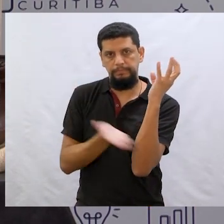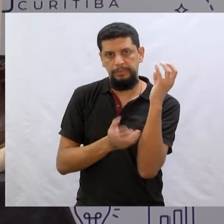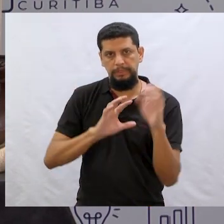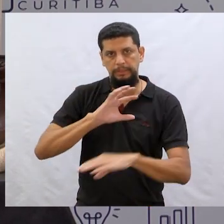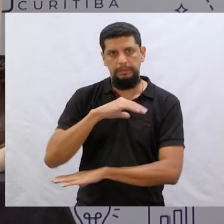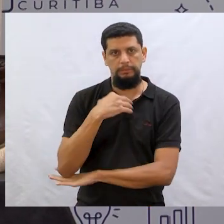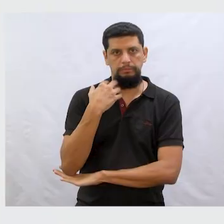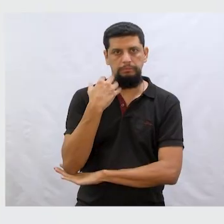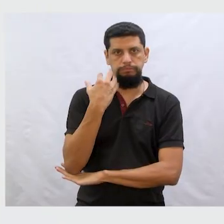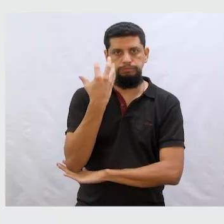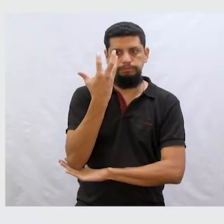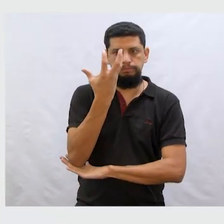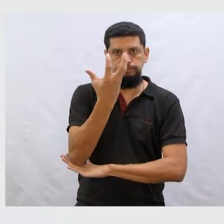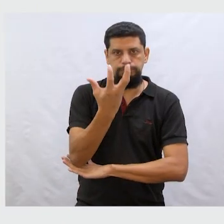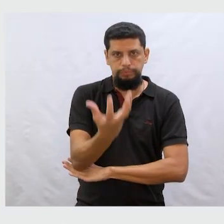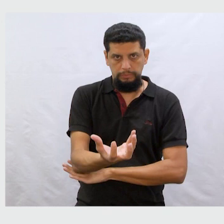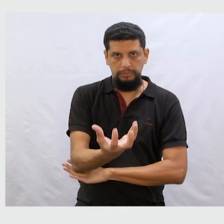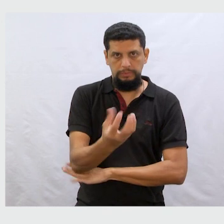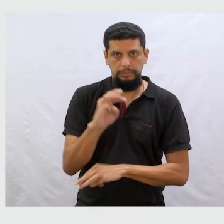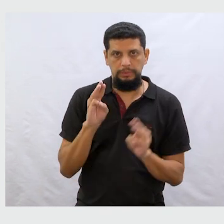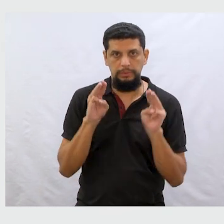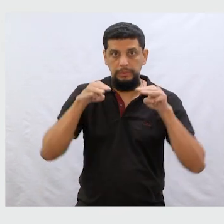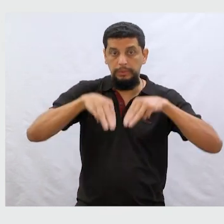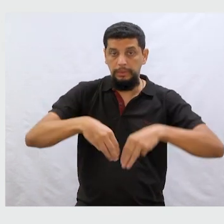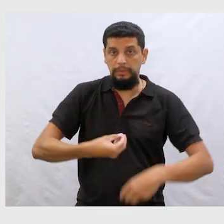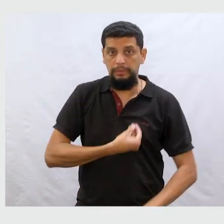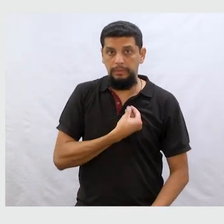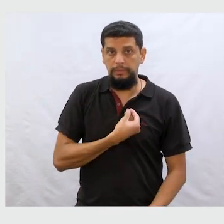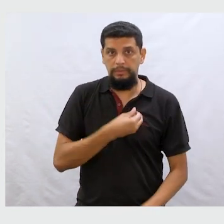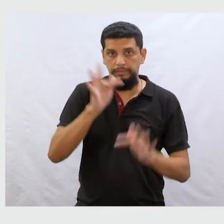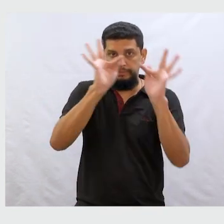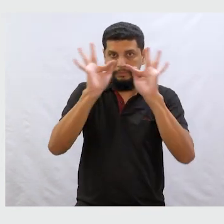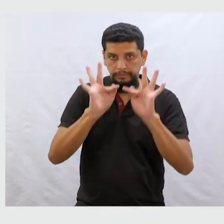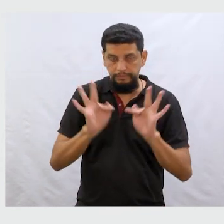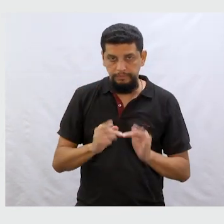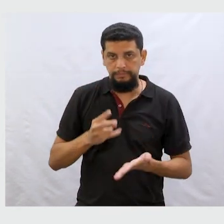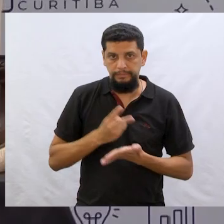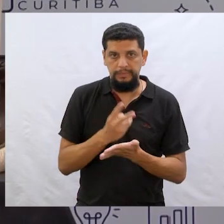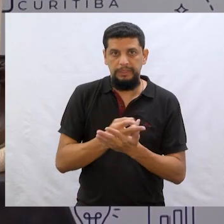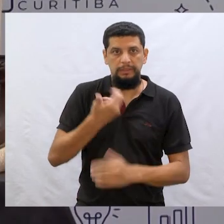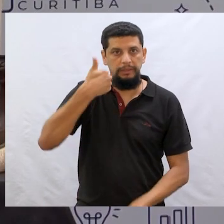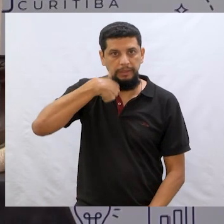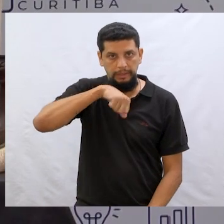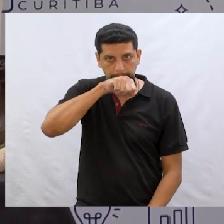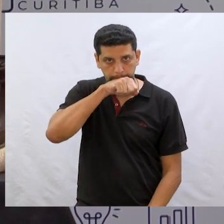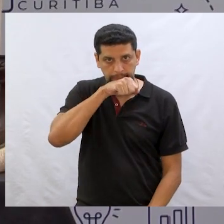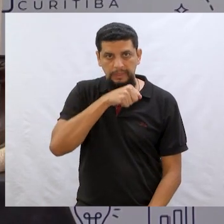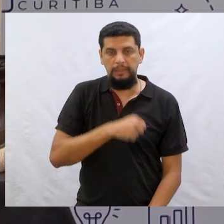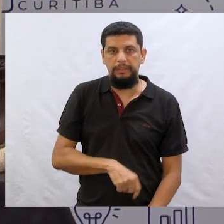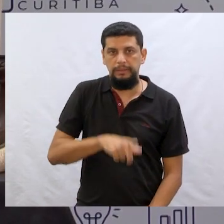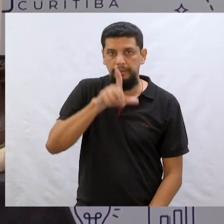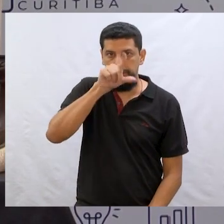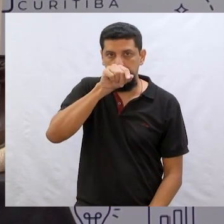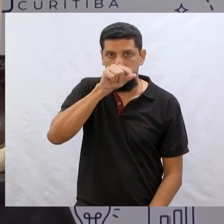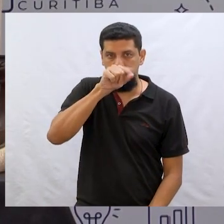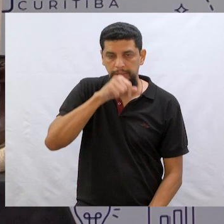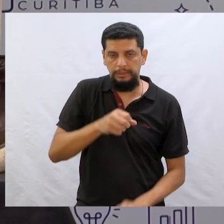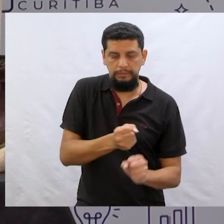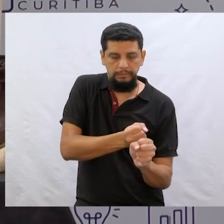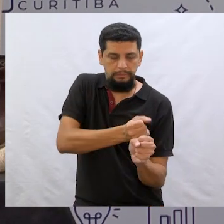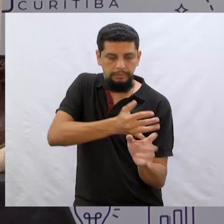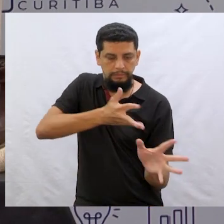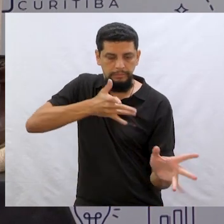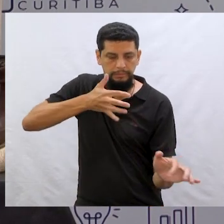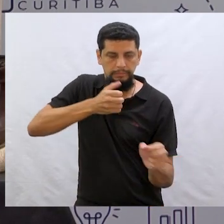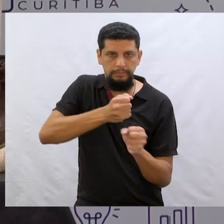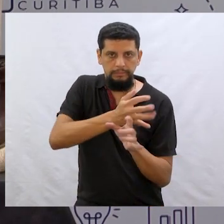Foi o fim do gigante e ele viveu feliz para sempre com a sua mãe, a galinha dos ovos de ouro e uma harpa